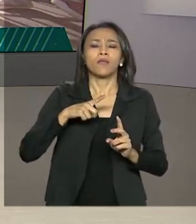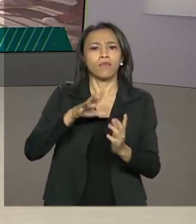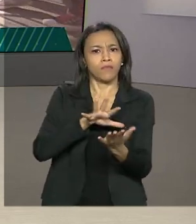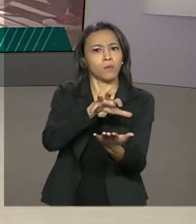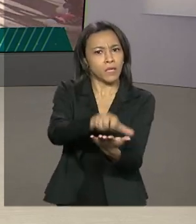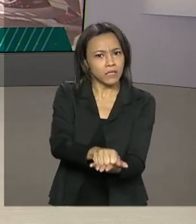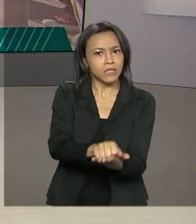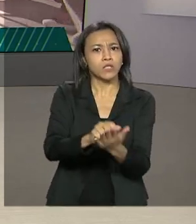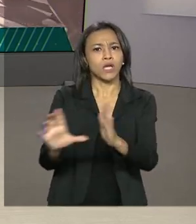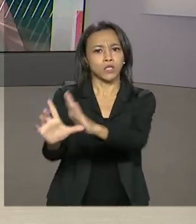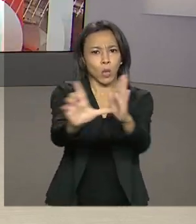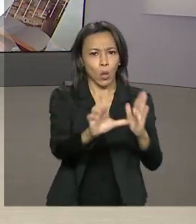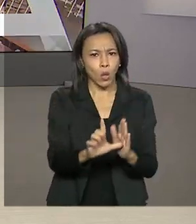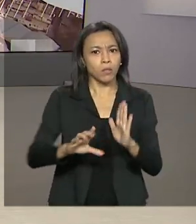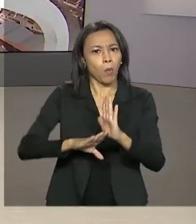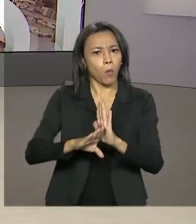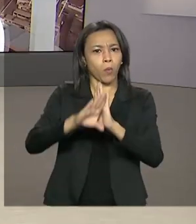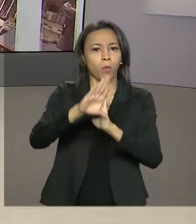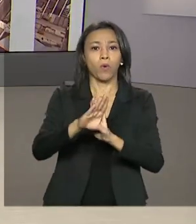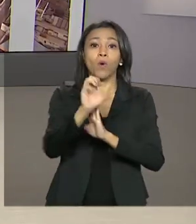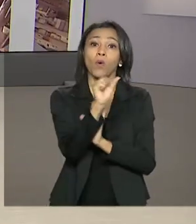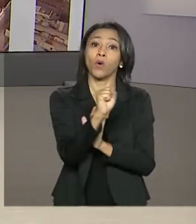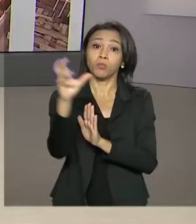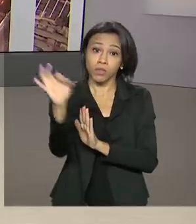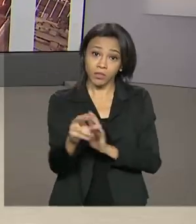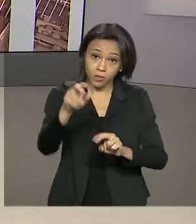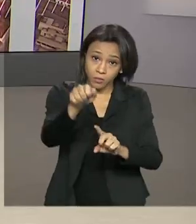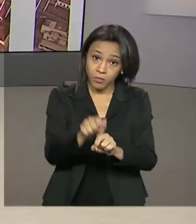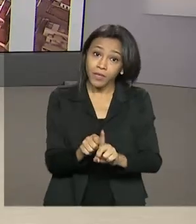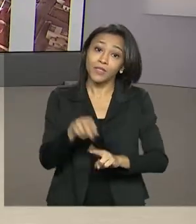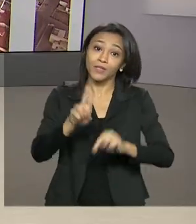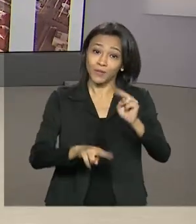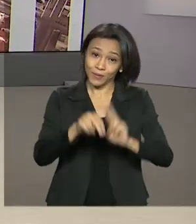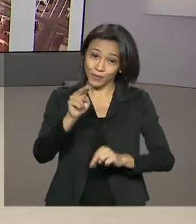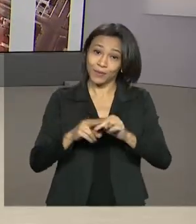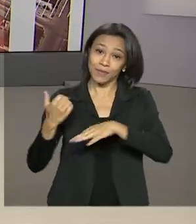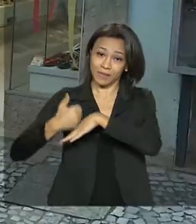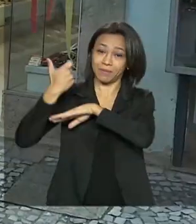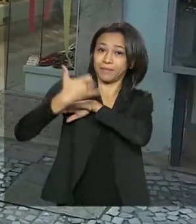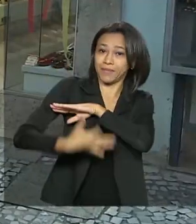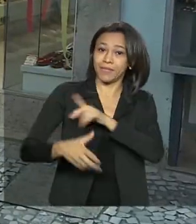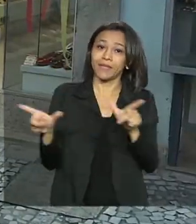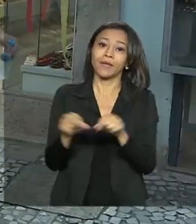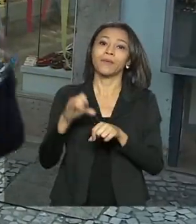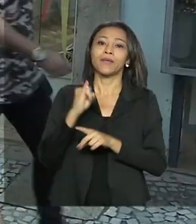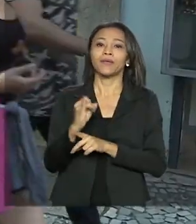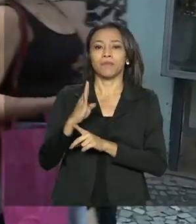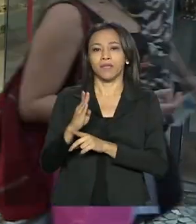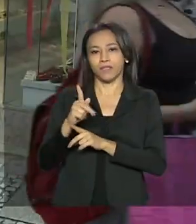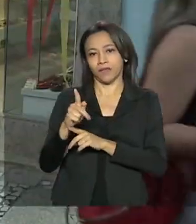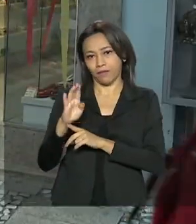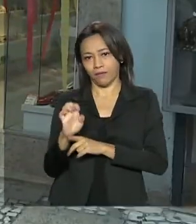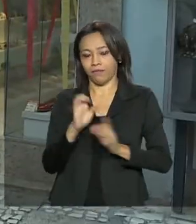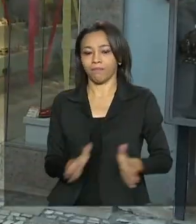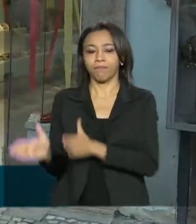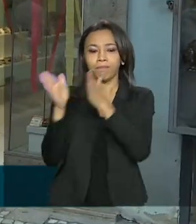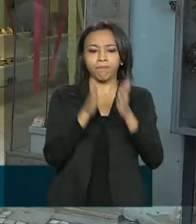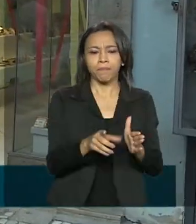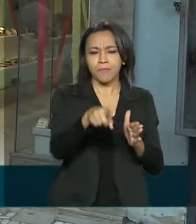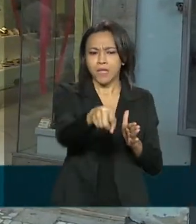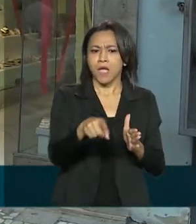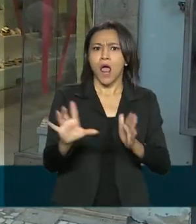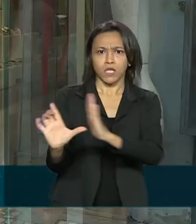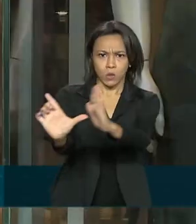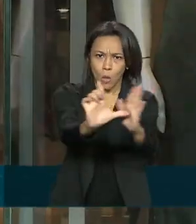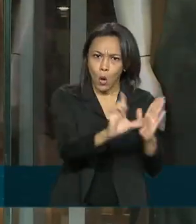alta no país, um crescimento de 8% em junho, segundo o IBGE. Grande gerador de empregos no país,